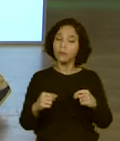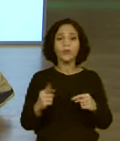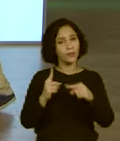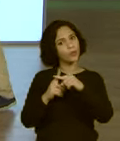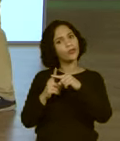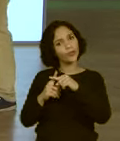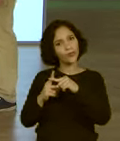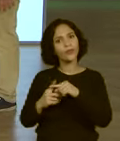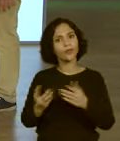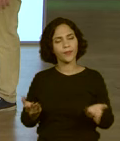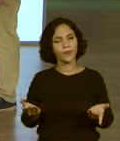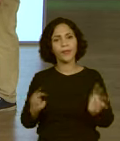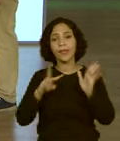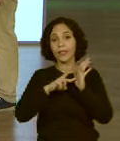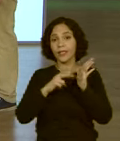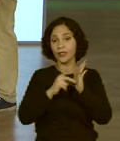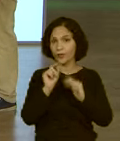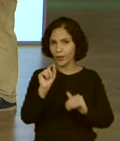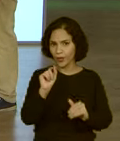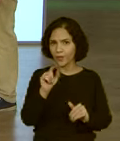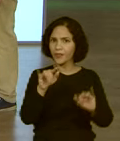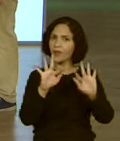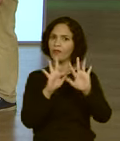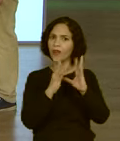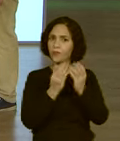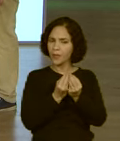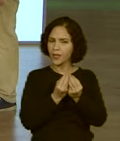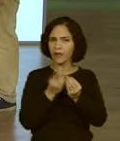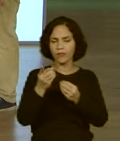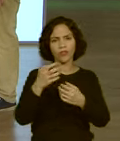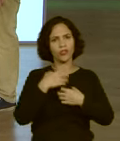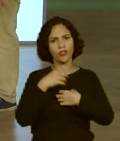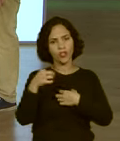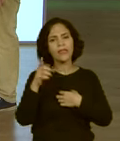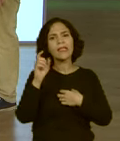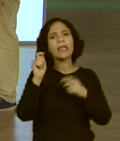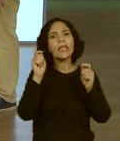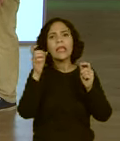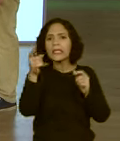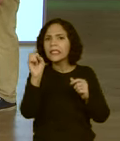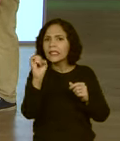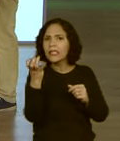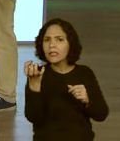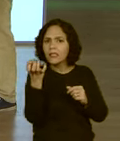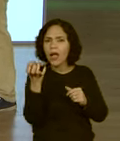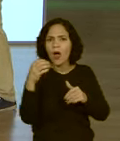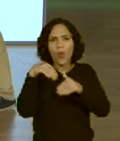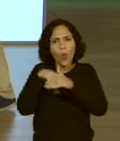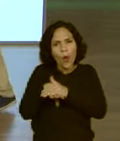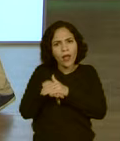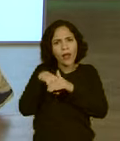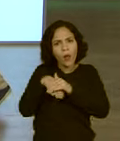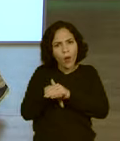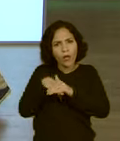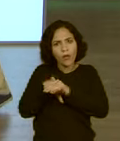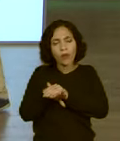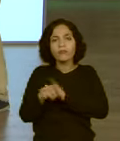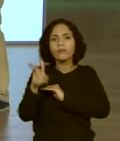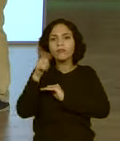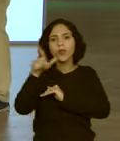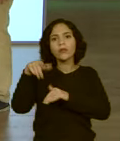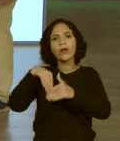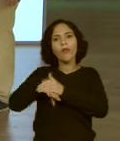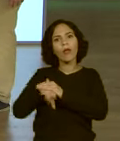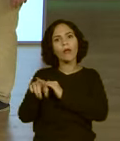né? Significa que se essa família, com essa situação, quiser poupar, ela tem essa capacidade